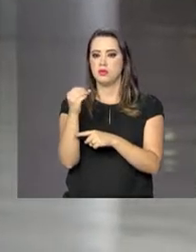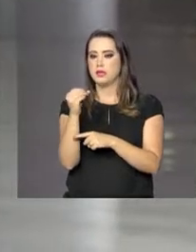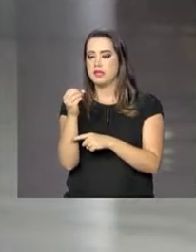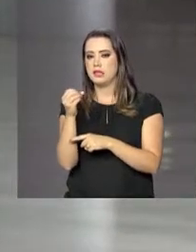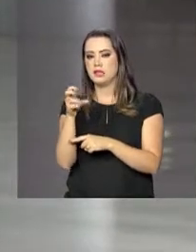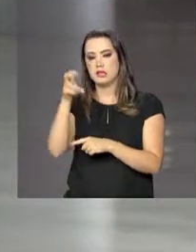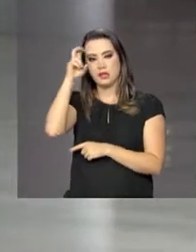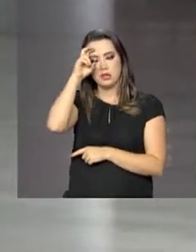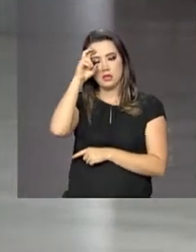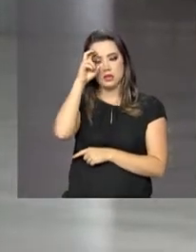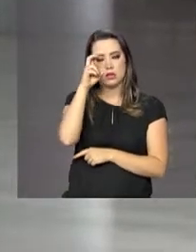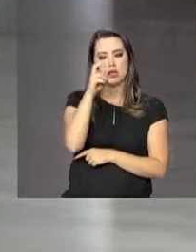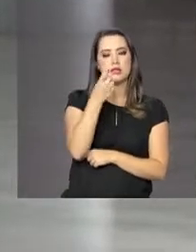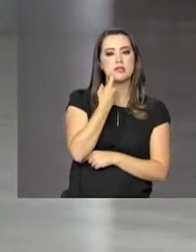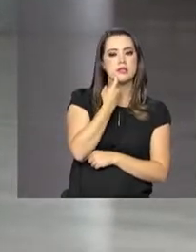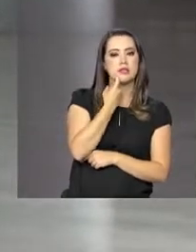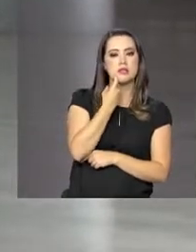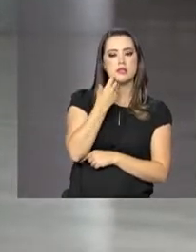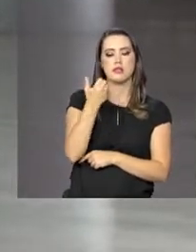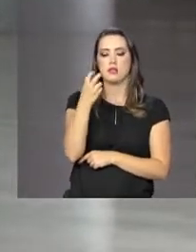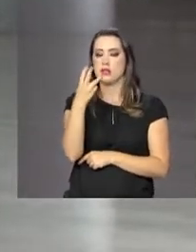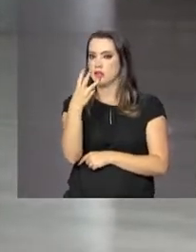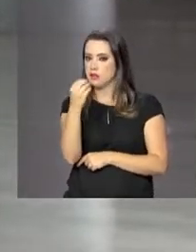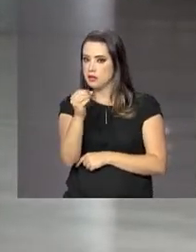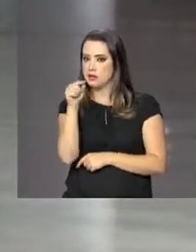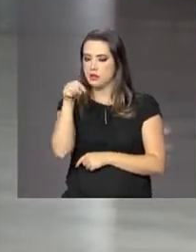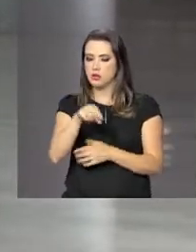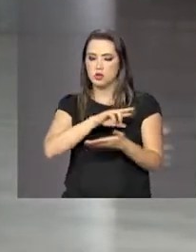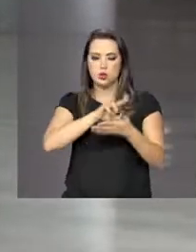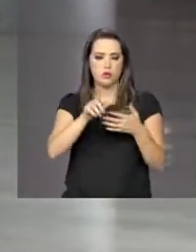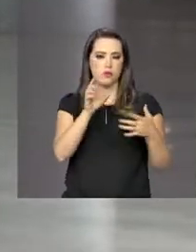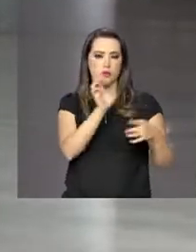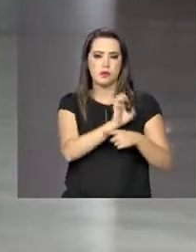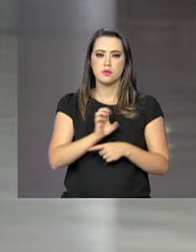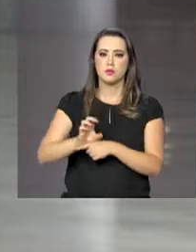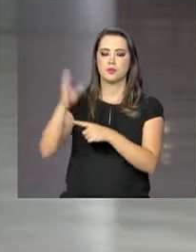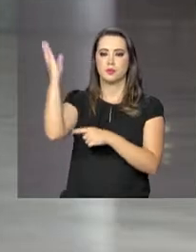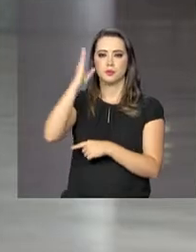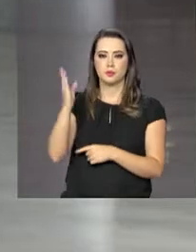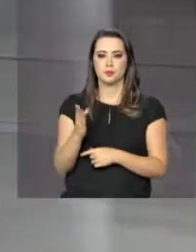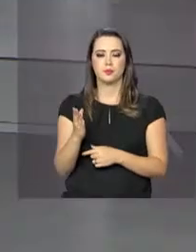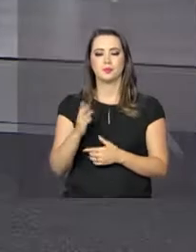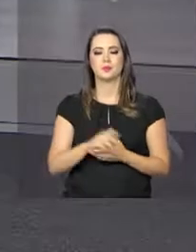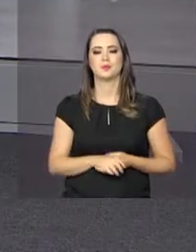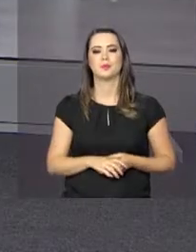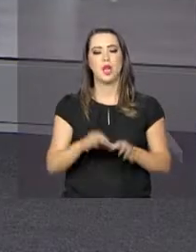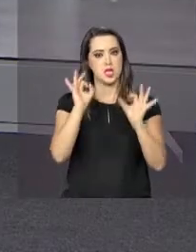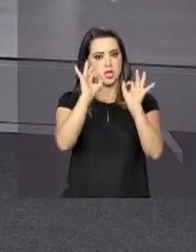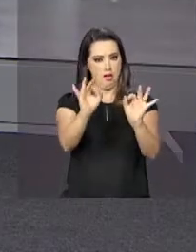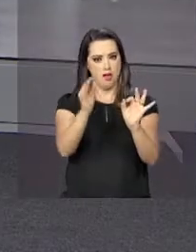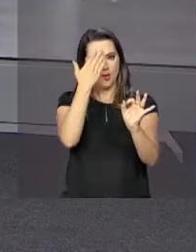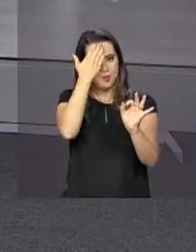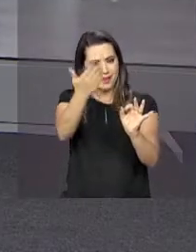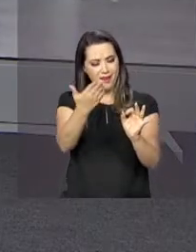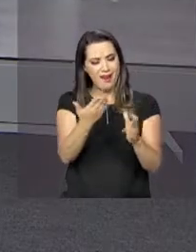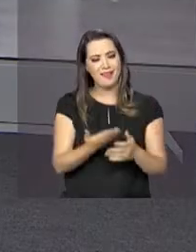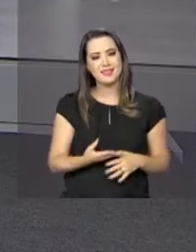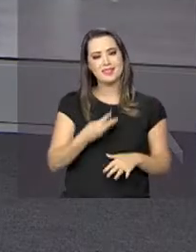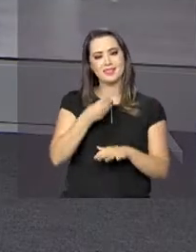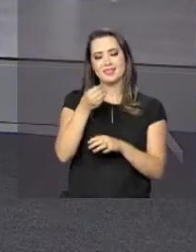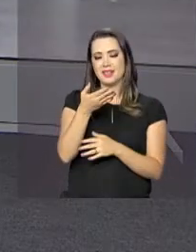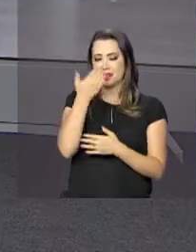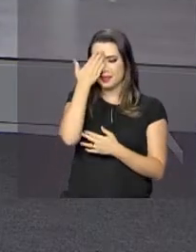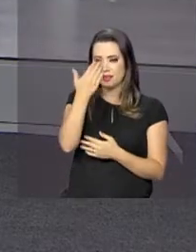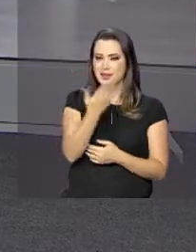para Pernambuco, Paraíba, Rio de Janeiro e aqui para o Distrito Federal. Roberto, eu volto com você. Tá certo, Dani, agradeço a você e a sua